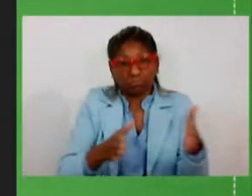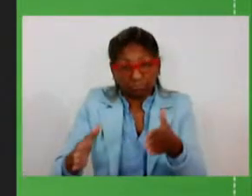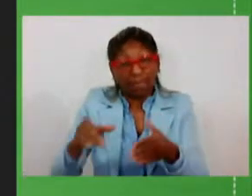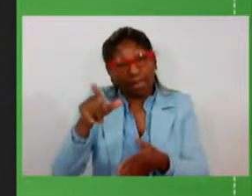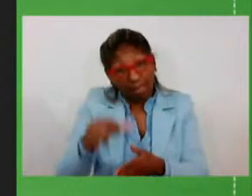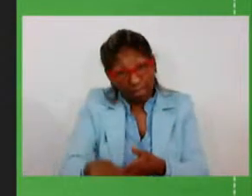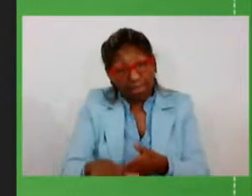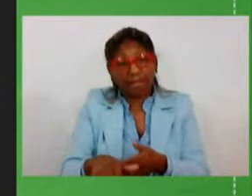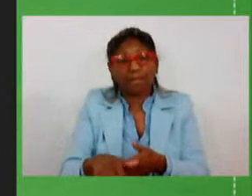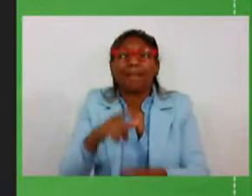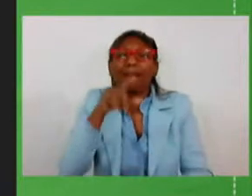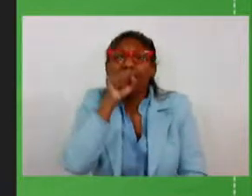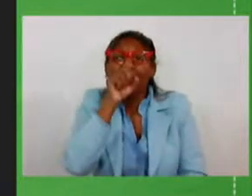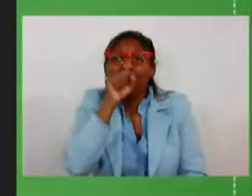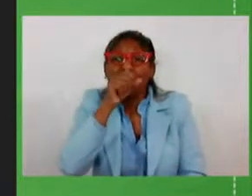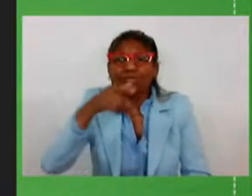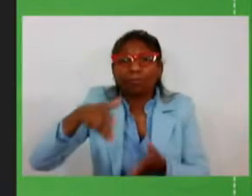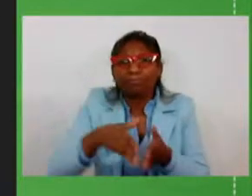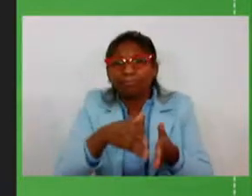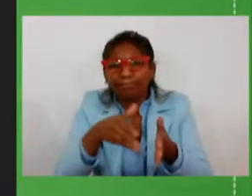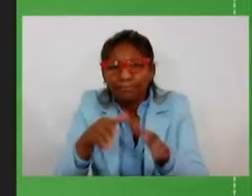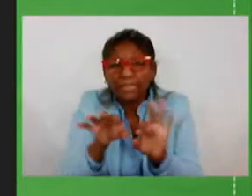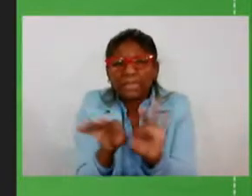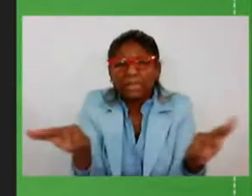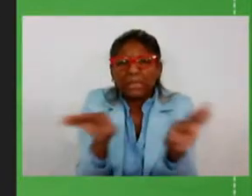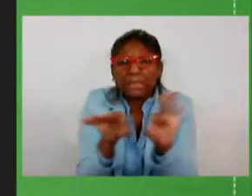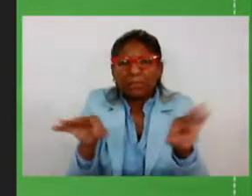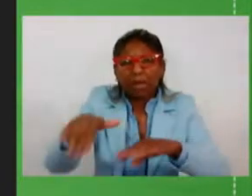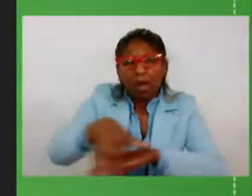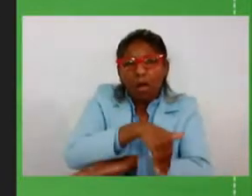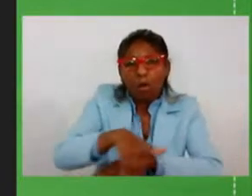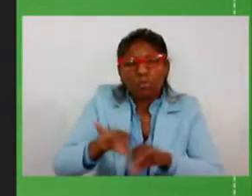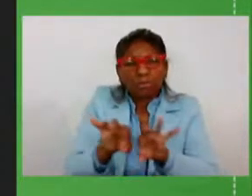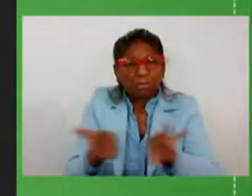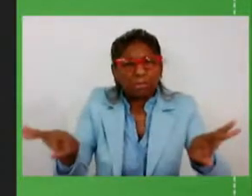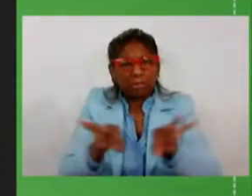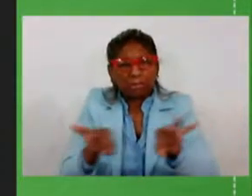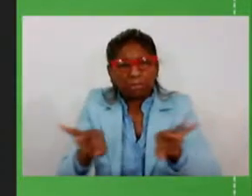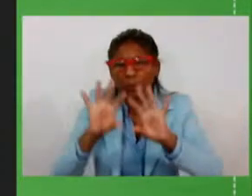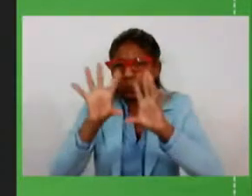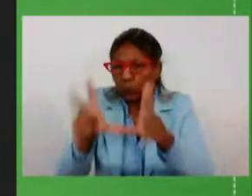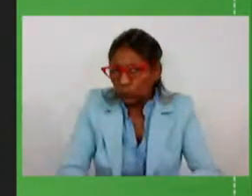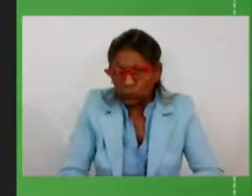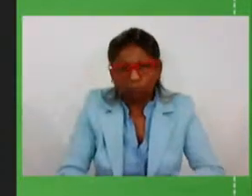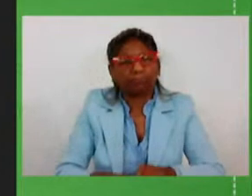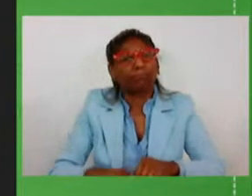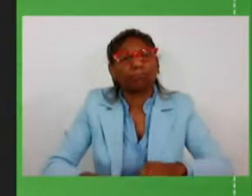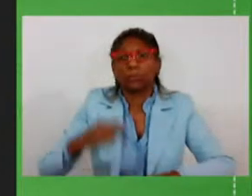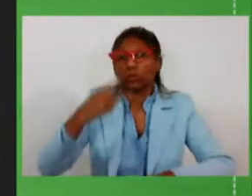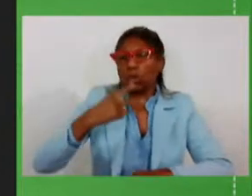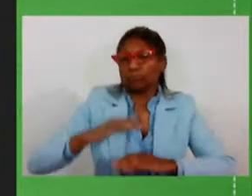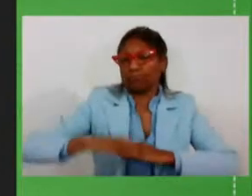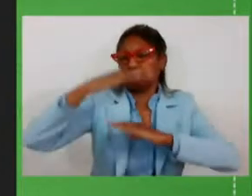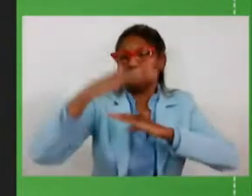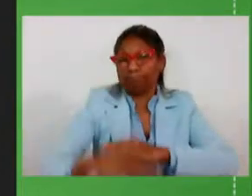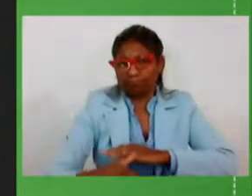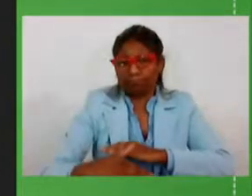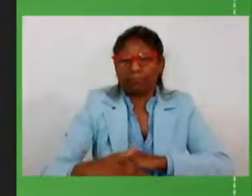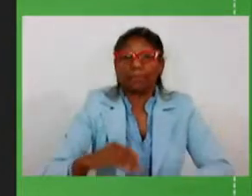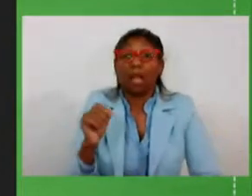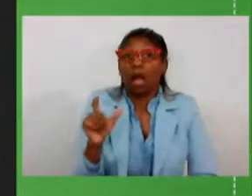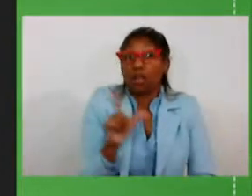laranja, o que é pista simples, e maior parte dela será duplicada, em azul, o que já é hoje duplicado,